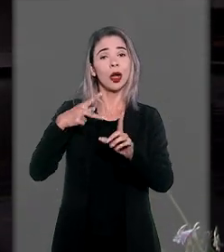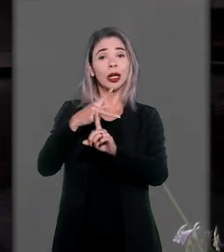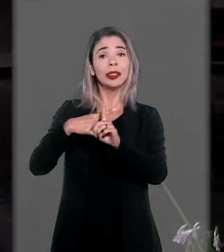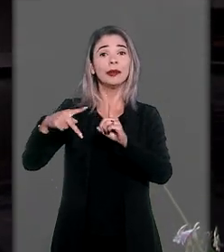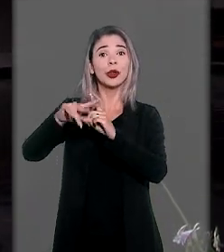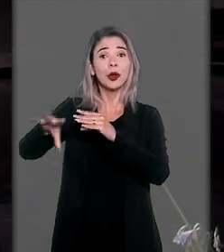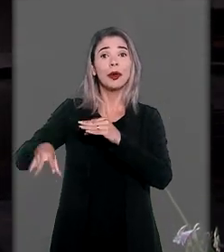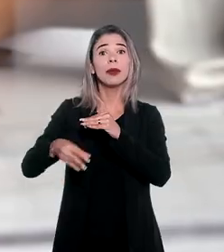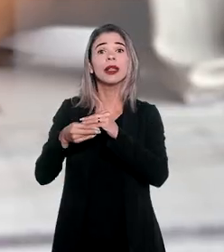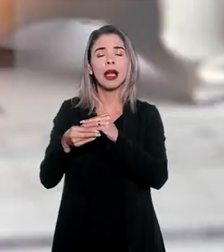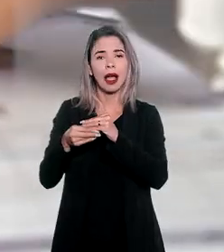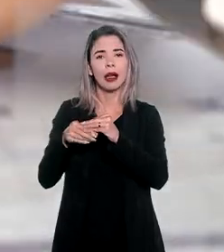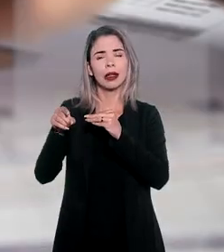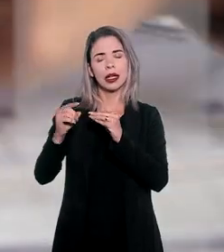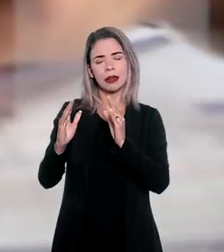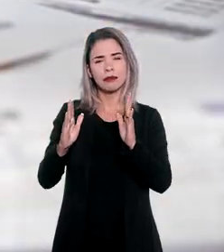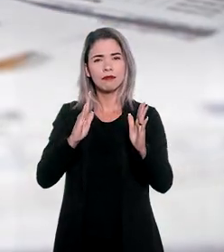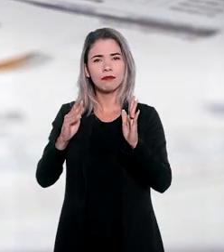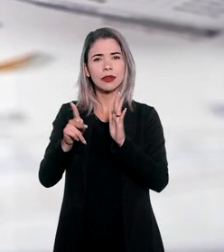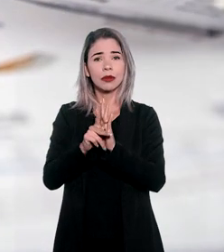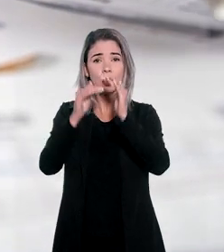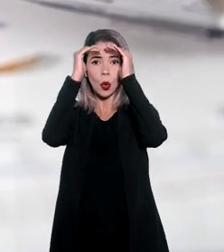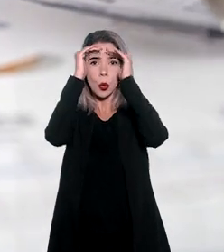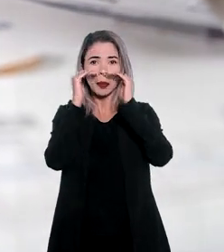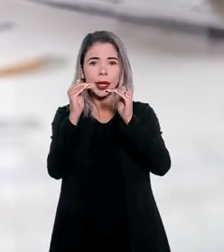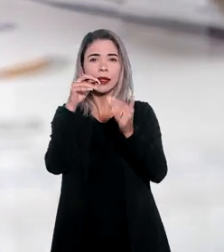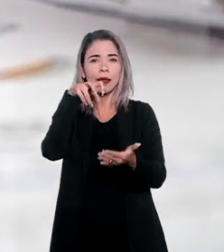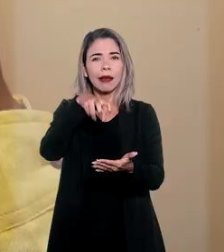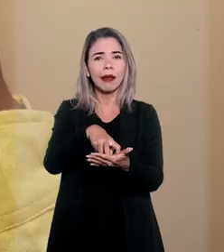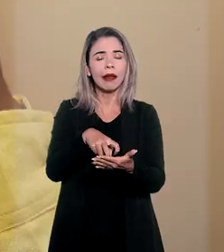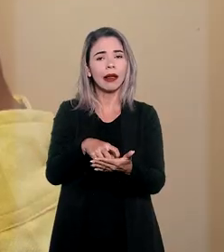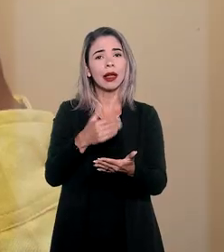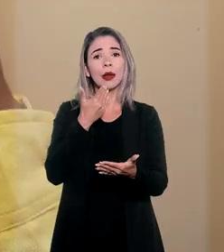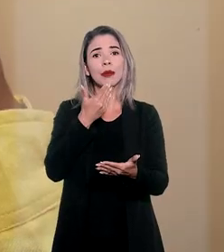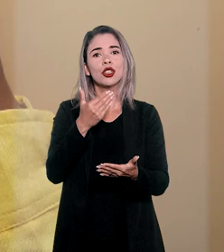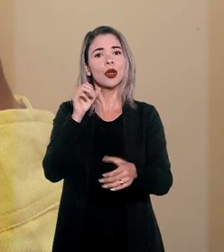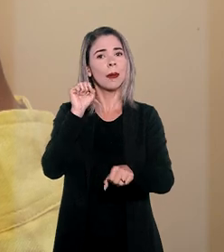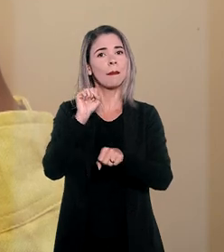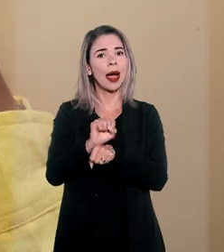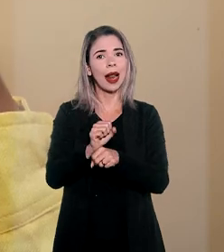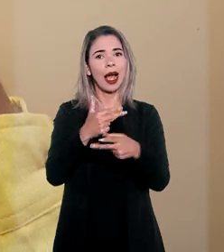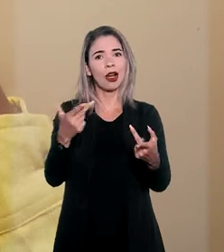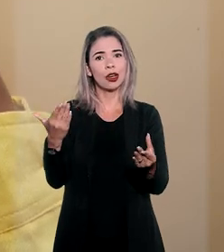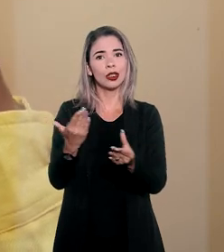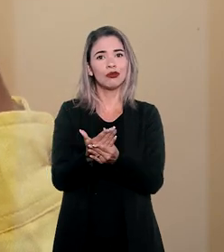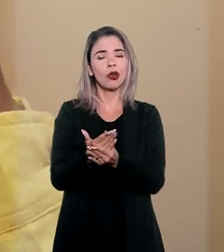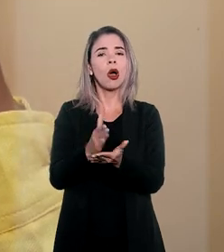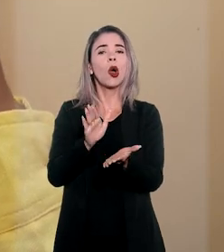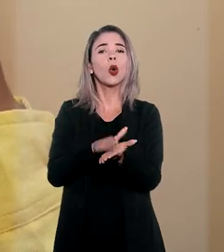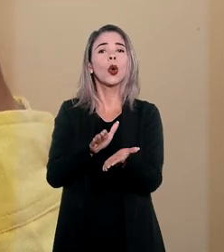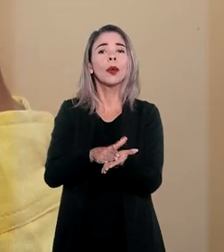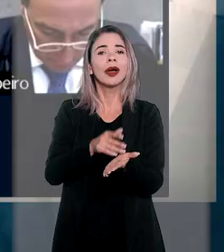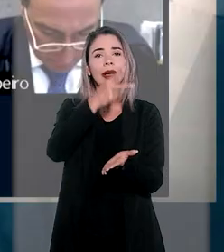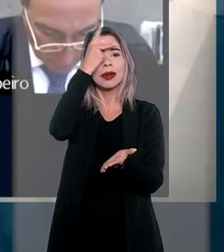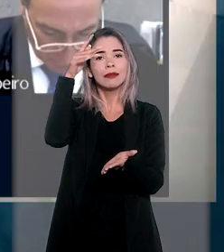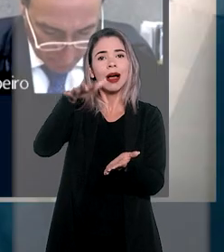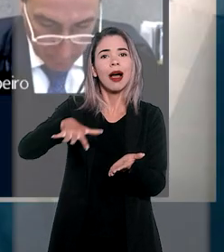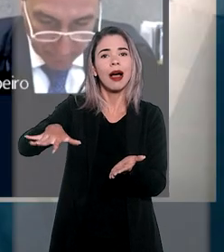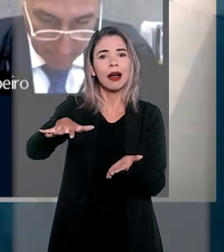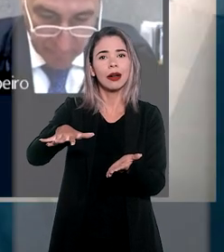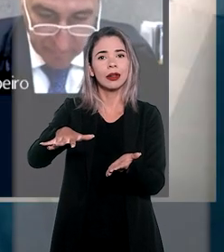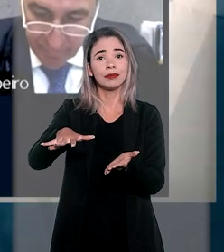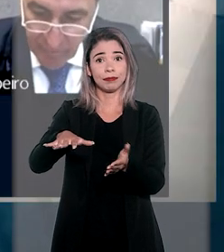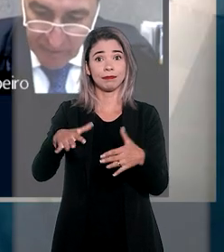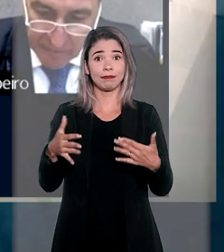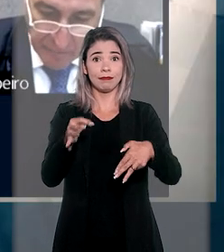previdência complementar, que em fase de cumprimento de sentença buscou suspender a execução de uma ação de cobrança de um credor. Os